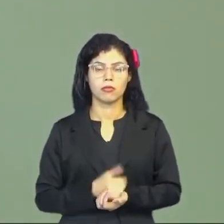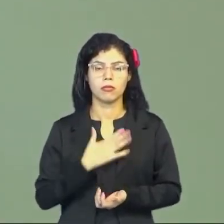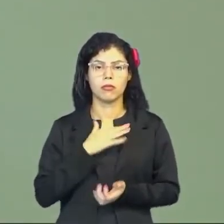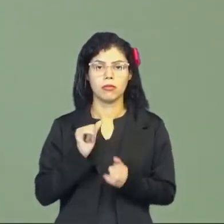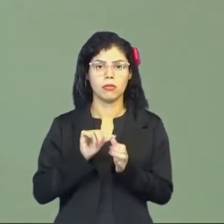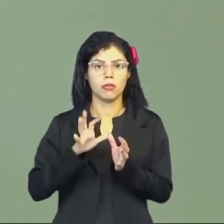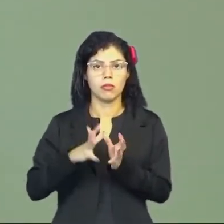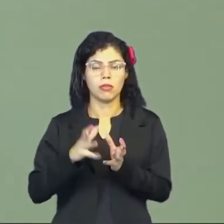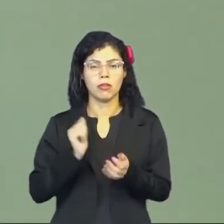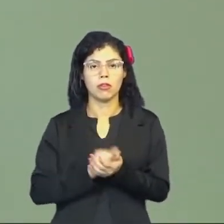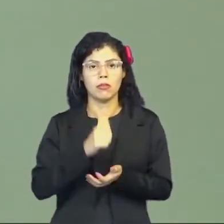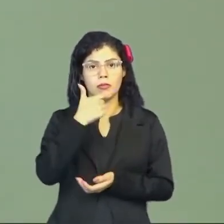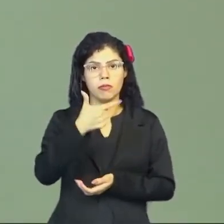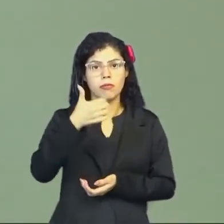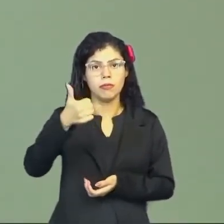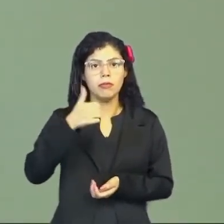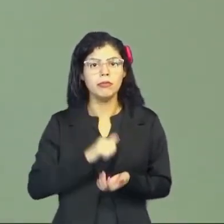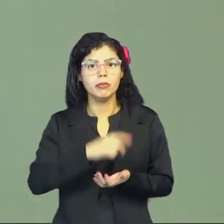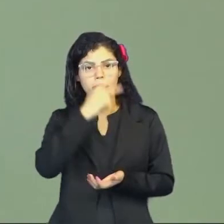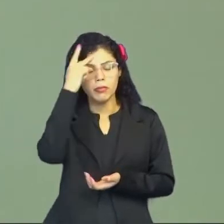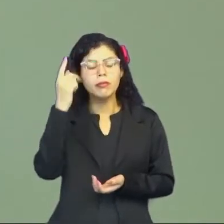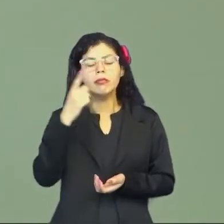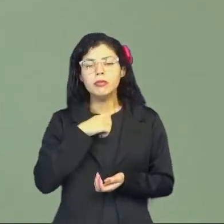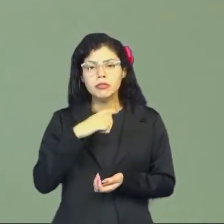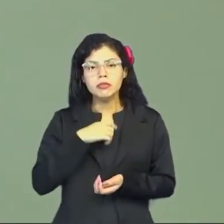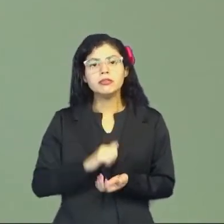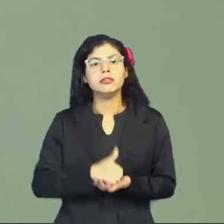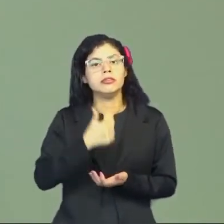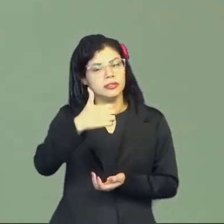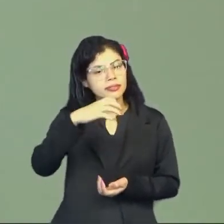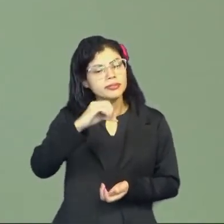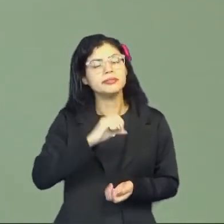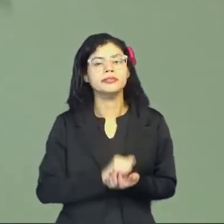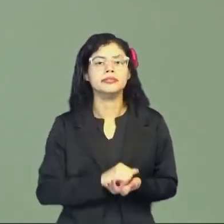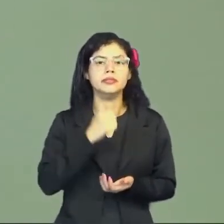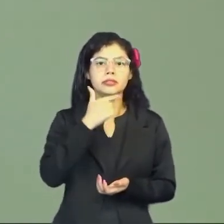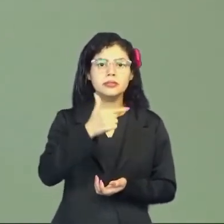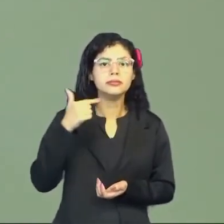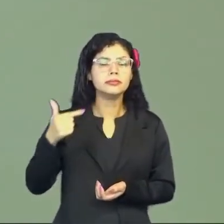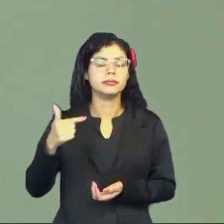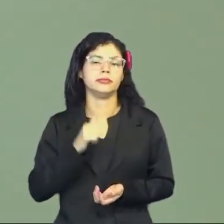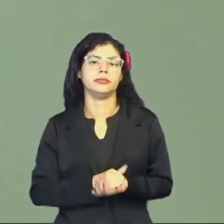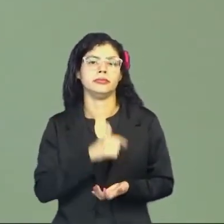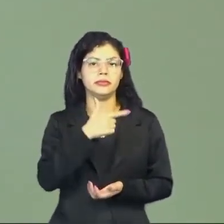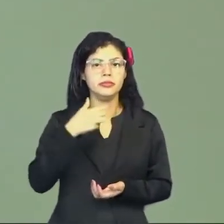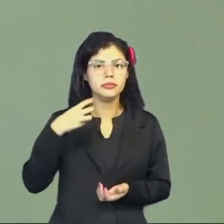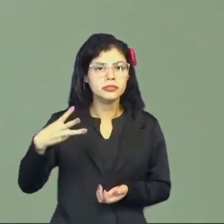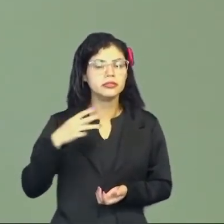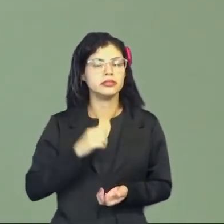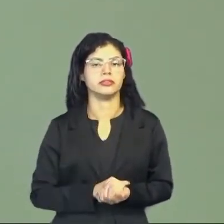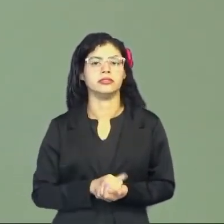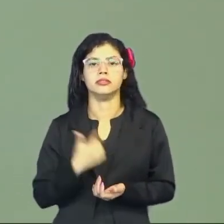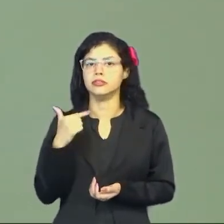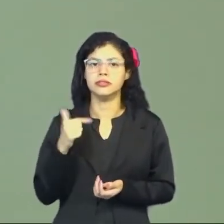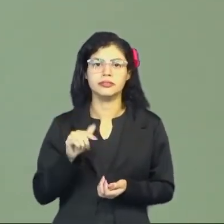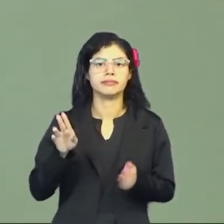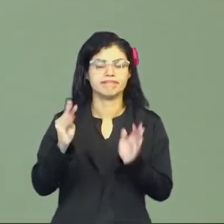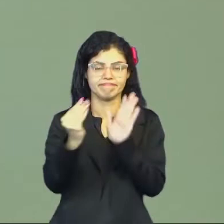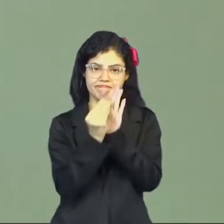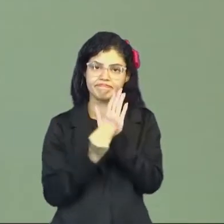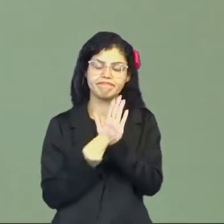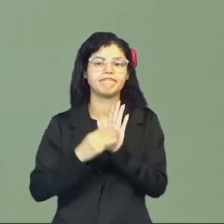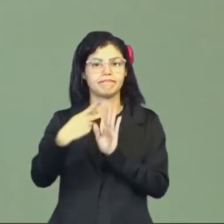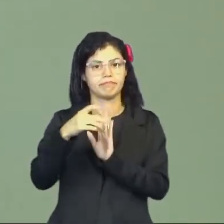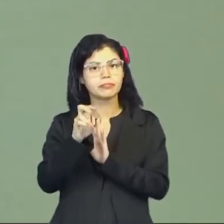meu palmo tem 21 centímetros, mas há pessoas que têm 19, 20, 22, 23. Então, ele não é um padrão.